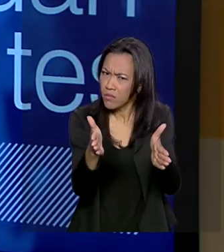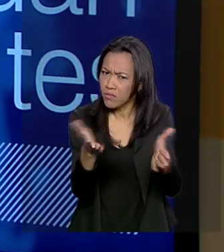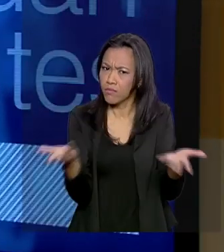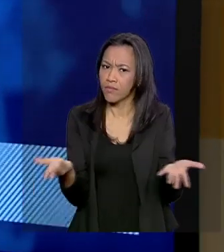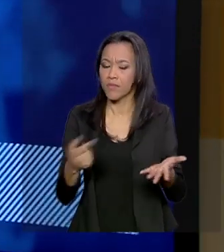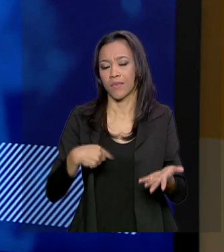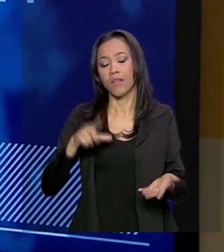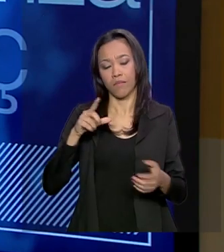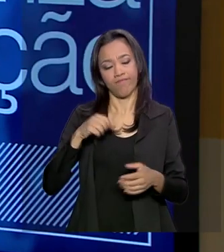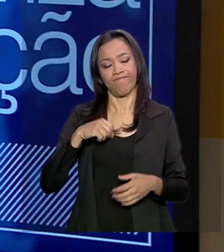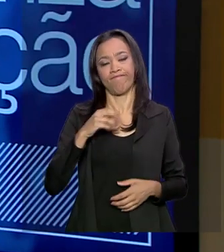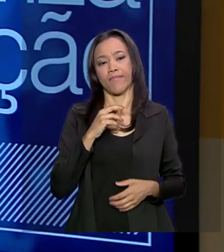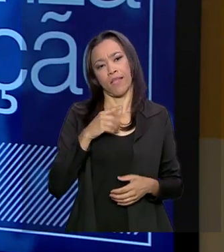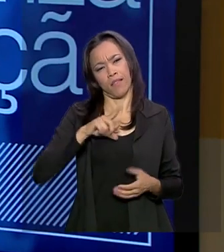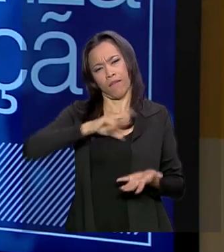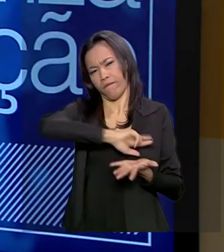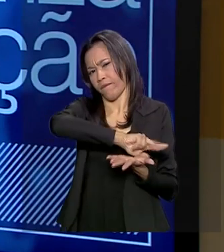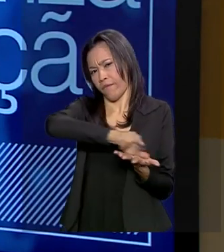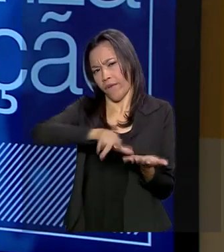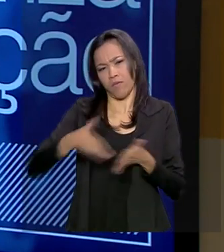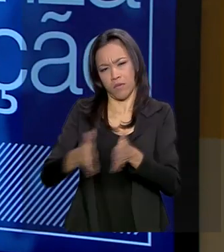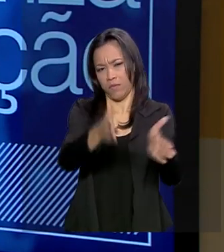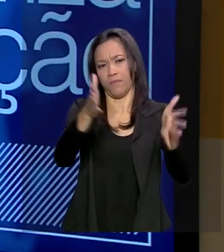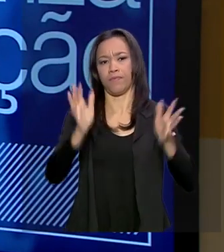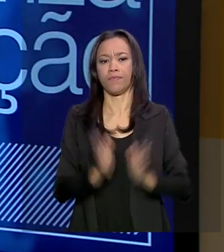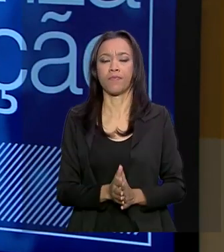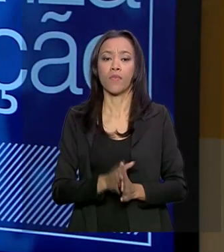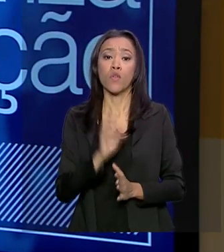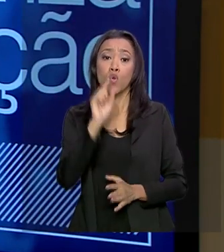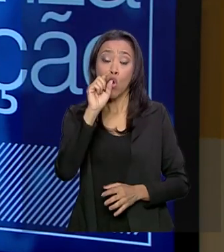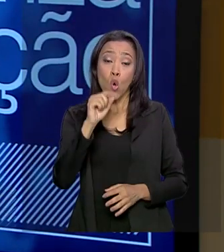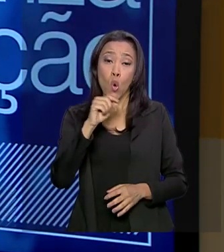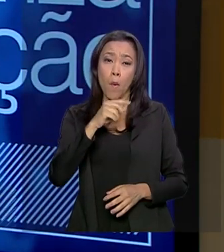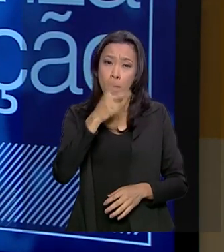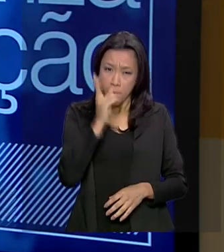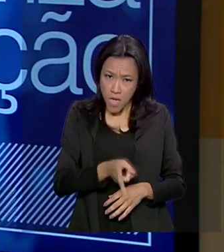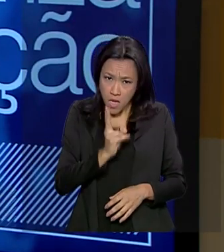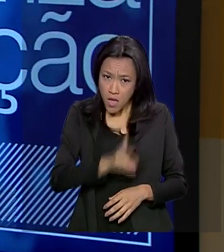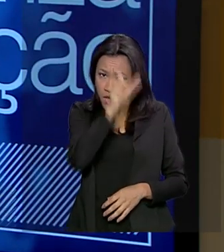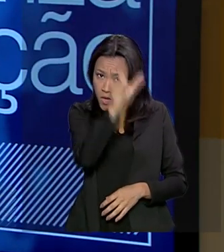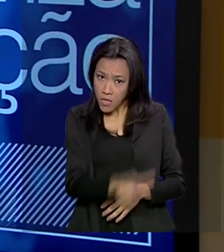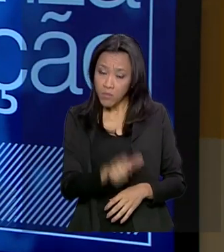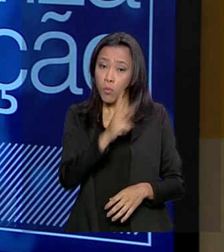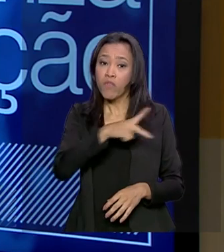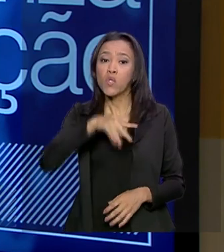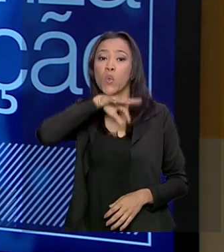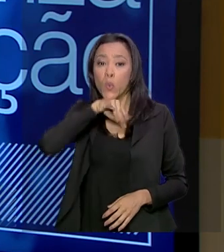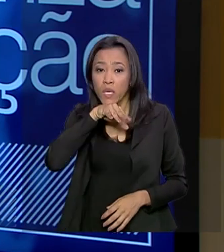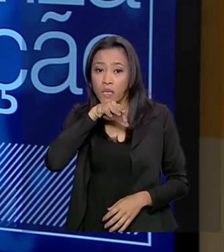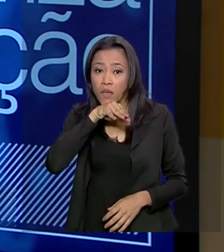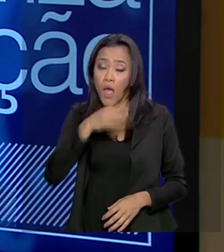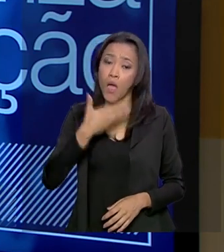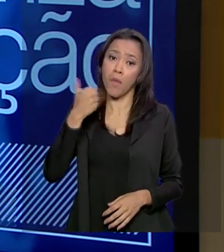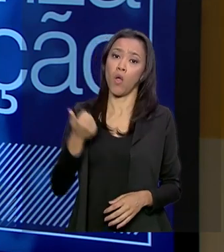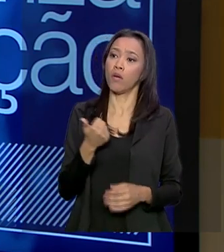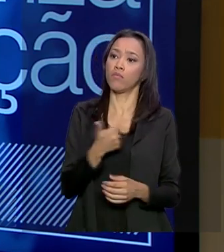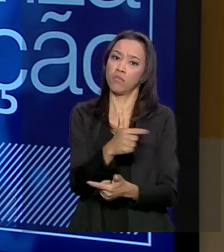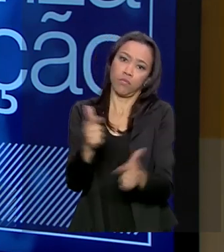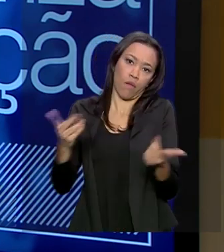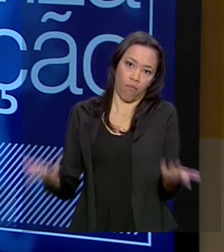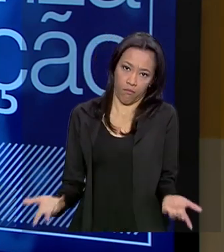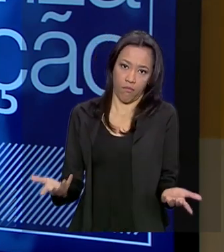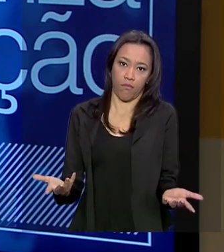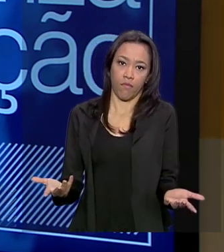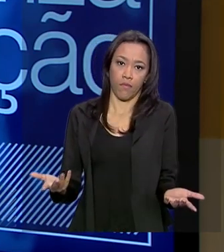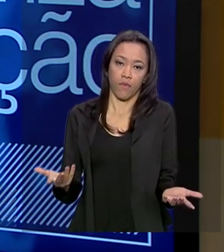coisas. Um professor ruim. Mesmo um professor ruim é melhor do que nenhum professor. Então, a primeira coisa